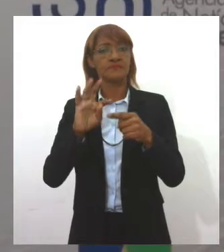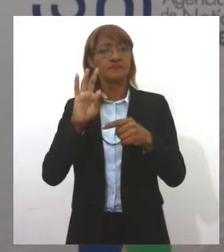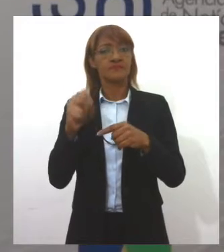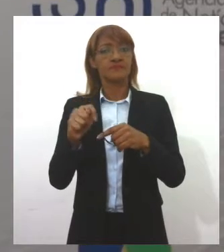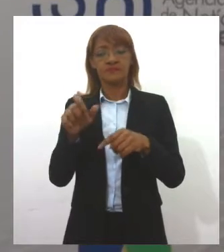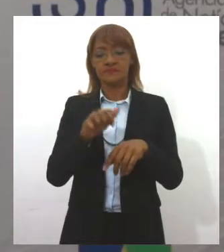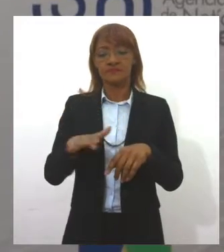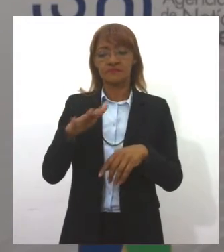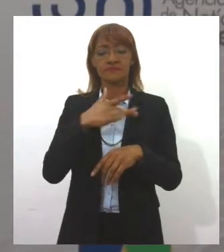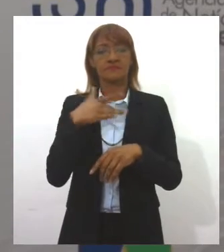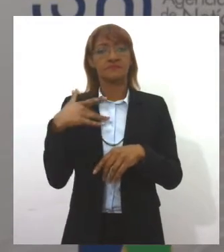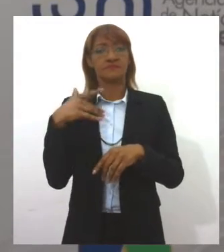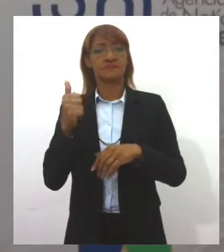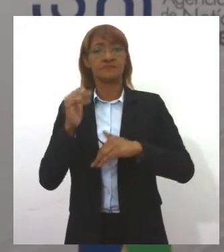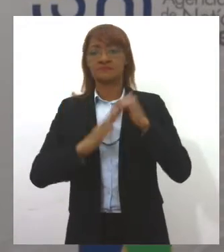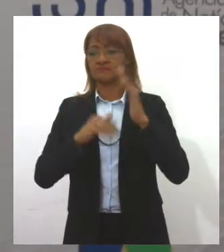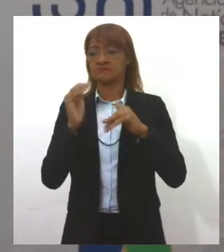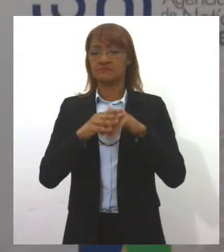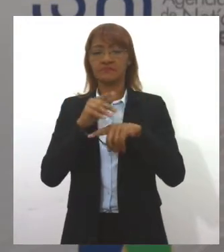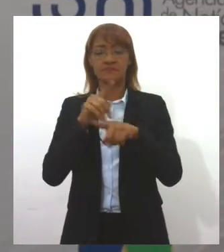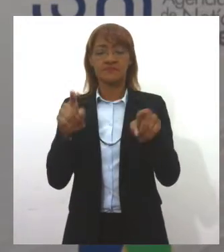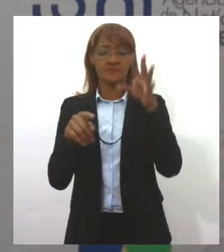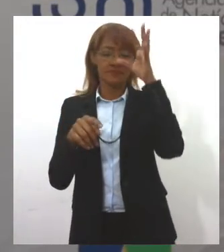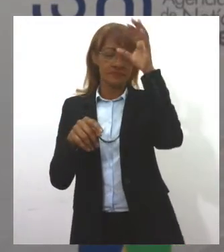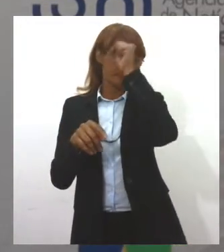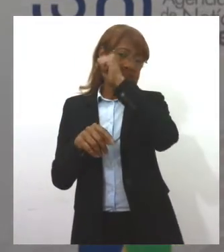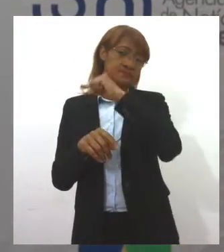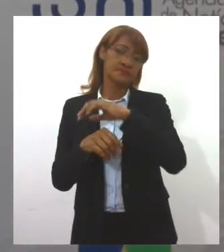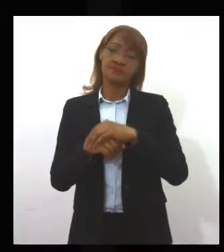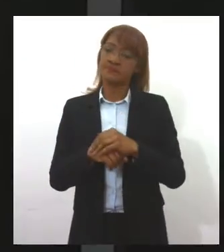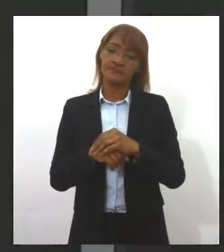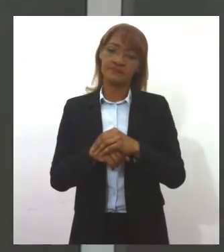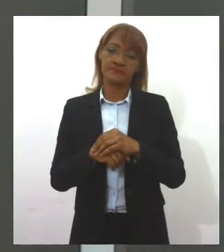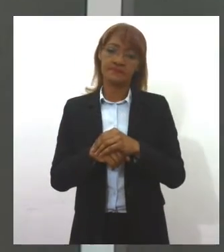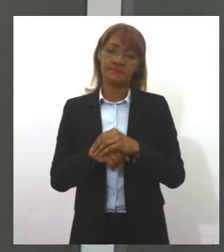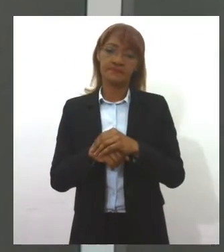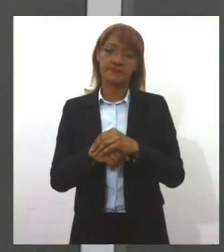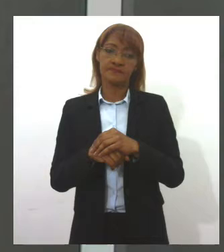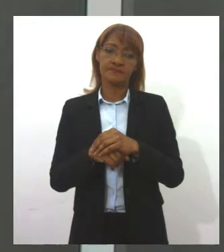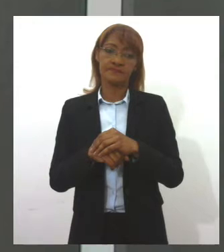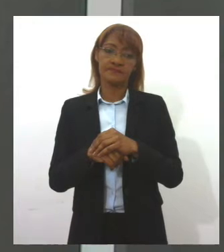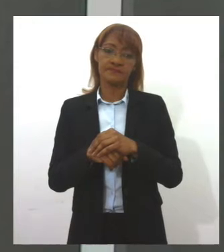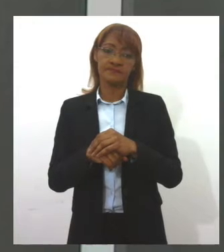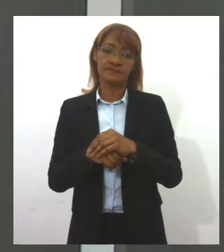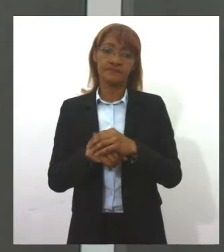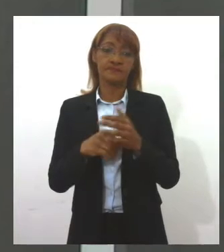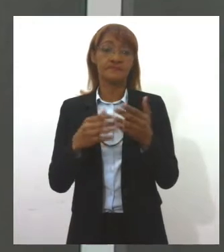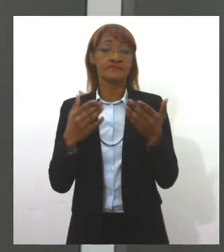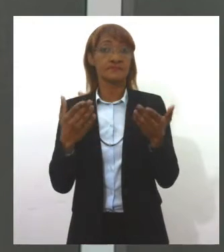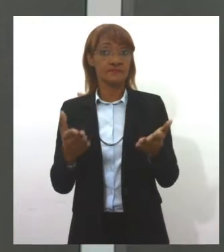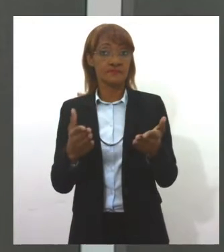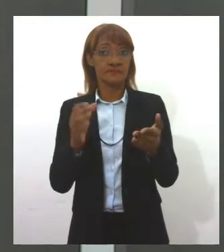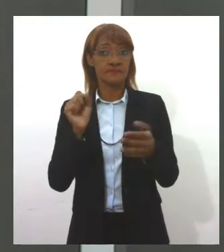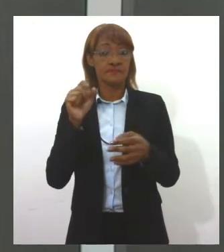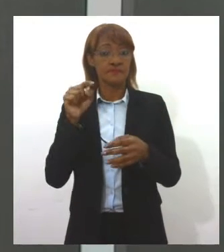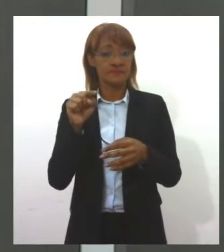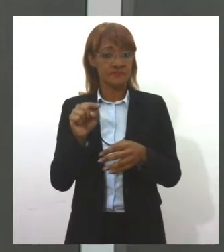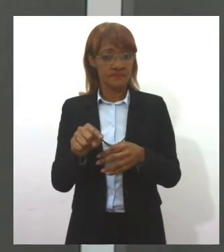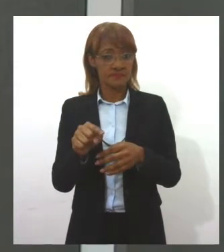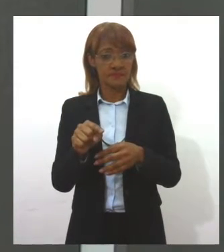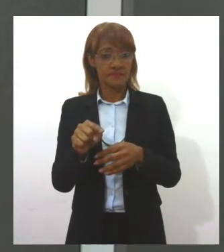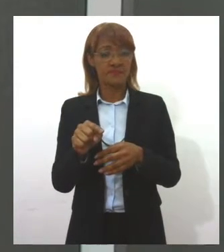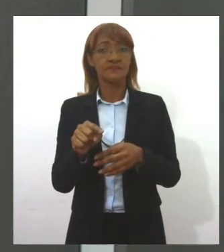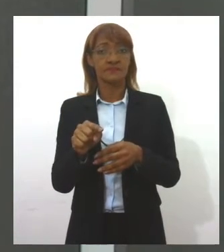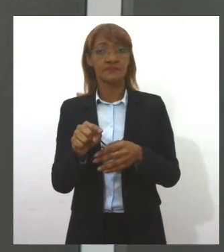efetivamente aprenderam rapidamente a lidar com essa doença. E olha, Sergipe não registrou